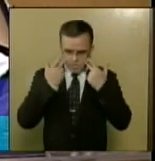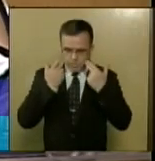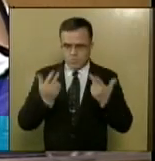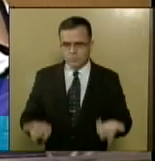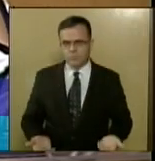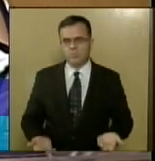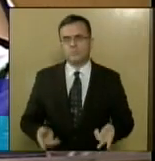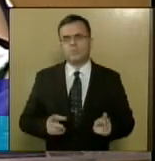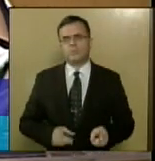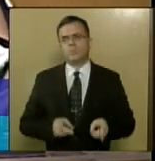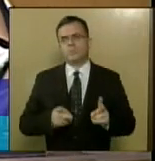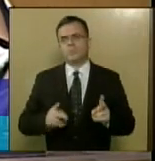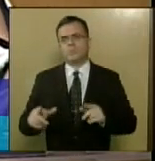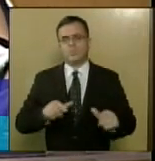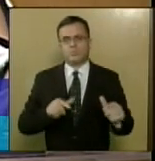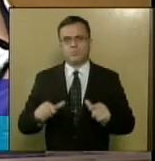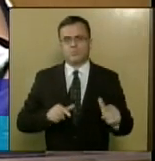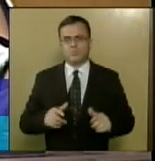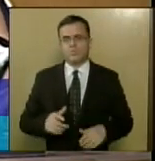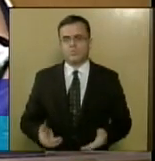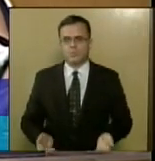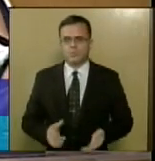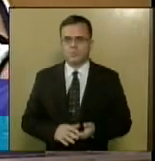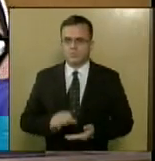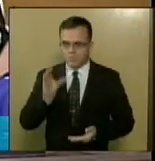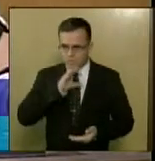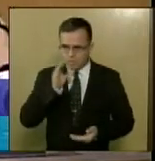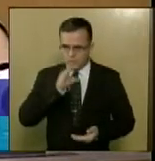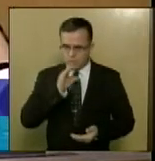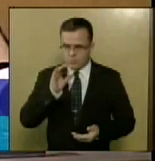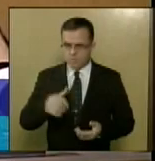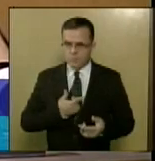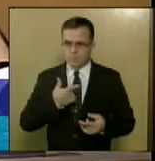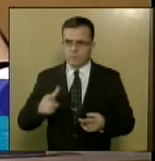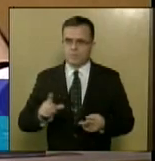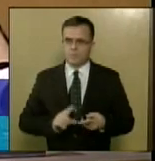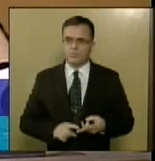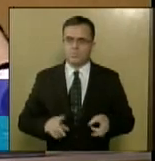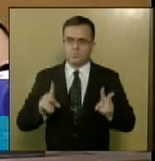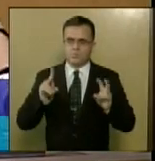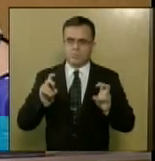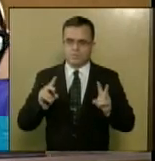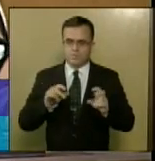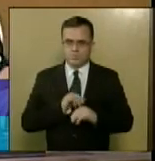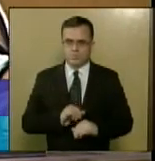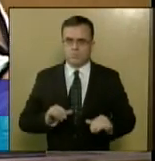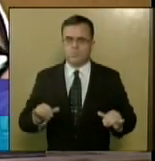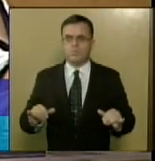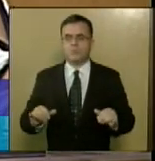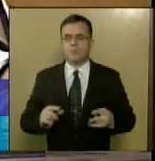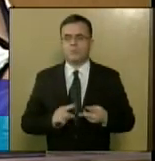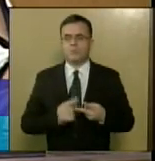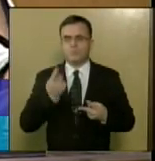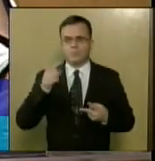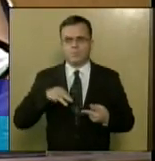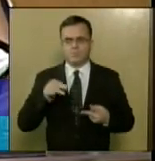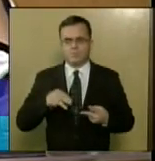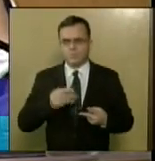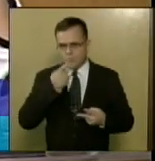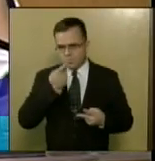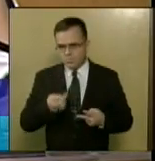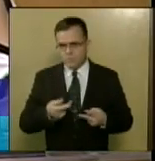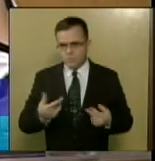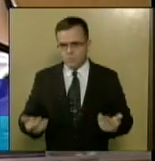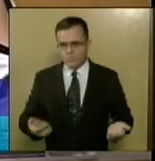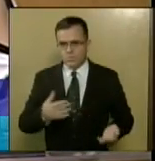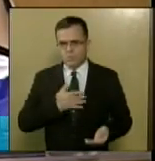funcionamento o mais rápido possível. E um outro assunto, ainda aproveitando, tem ainda mais um minutinho. Eu gostaria